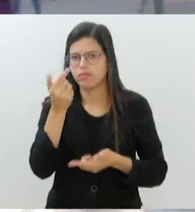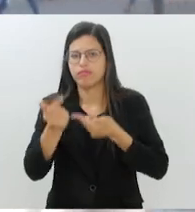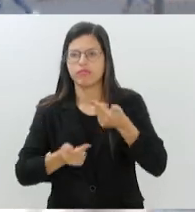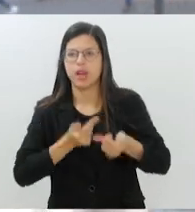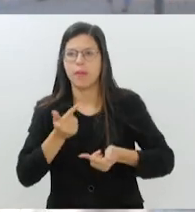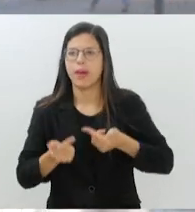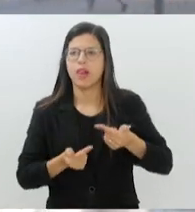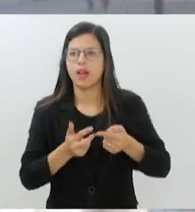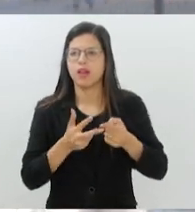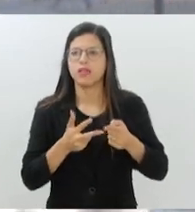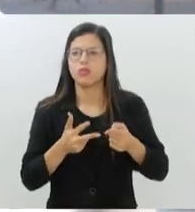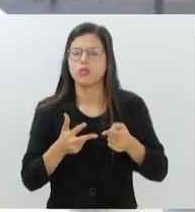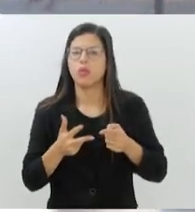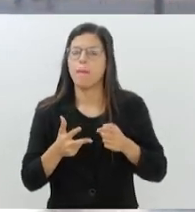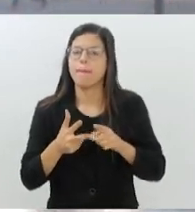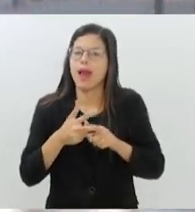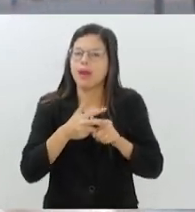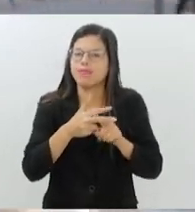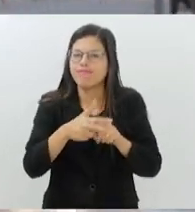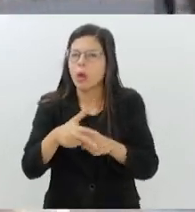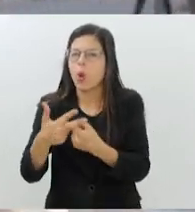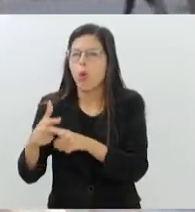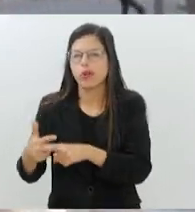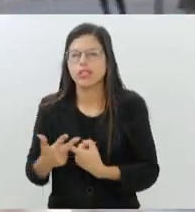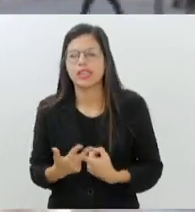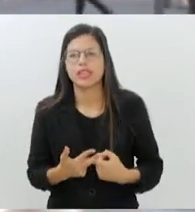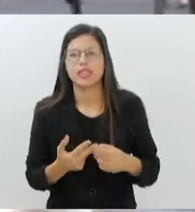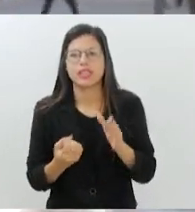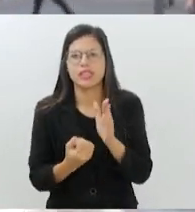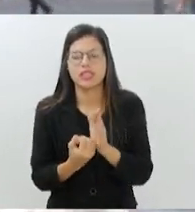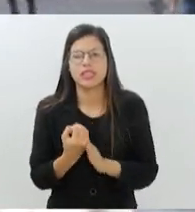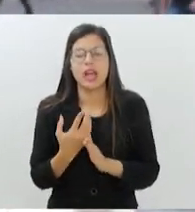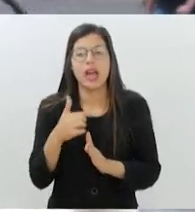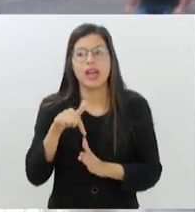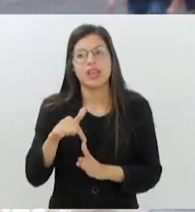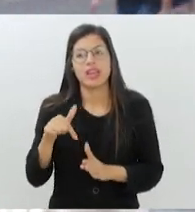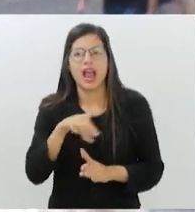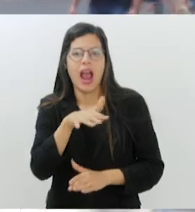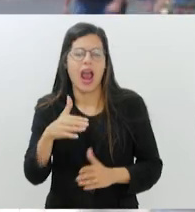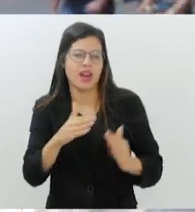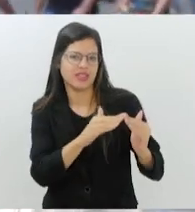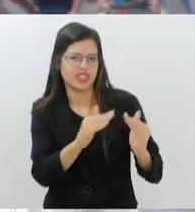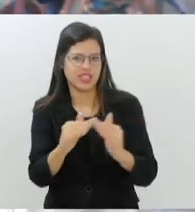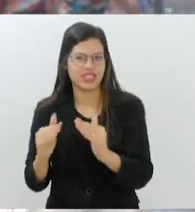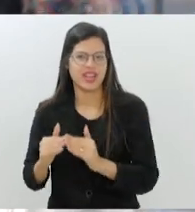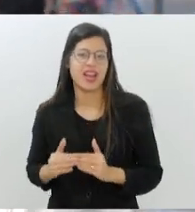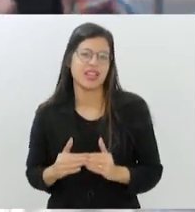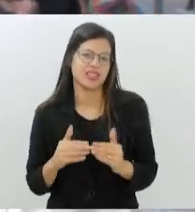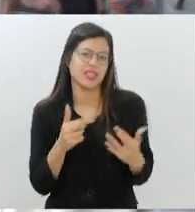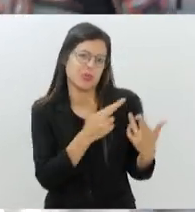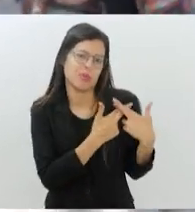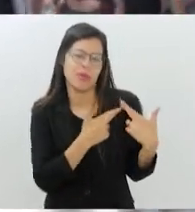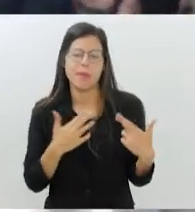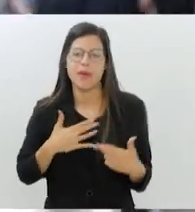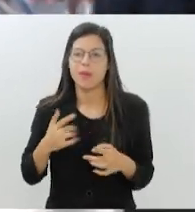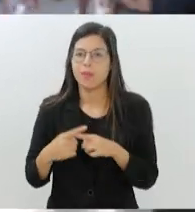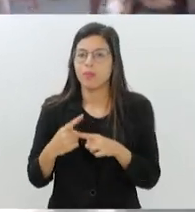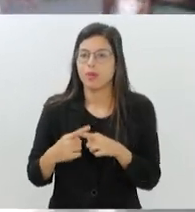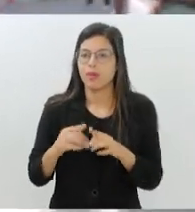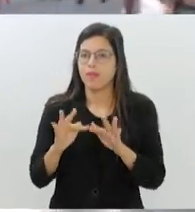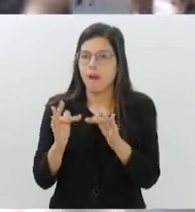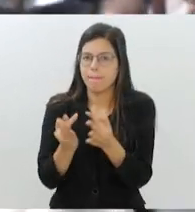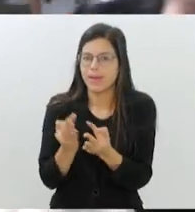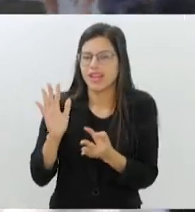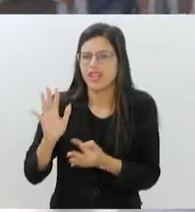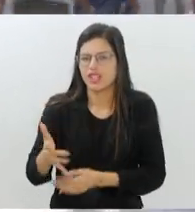reerguimento da organização, e a parte dos imóveis coube a mim, porque a minha família atua há mais de 100 anos no mercado imobiliário, e temos uma